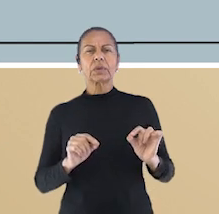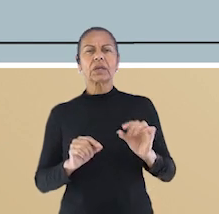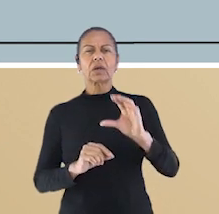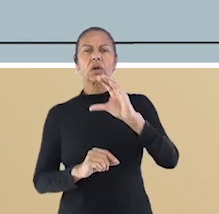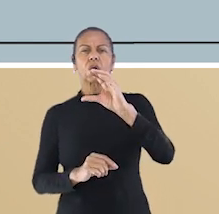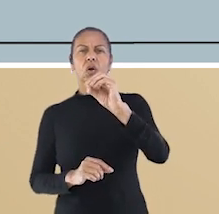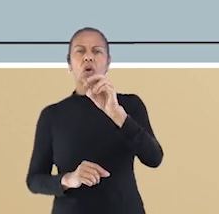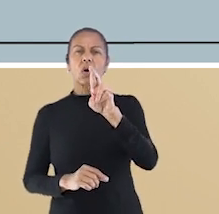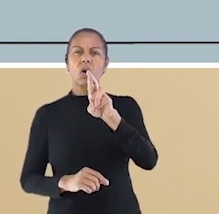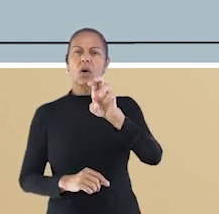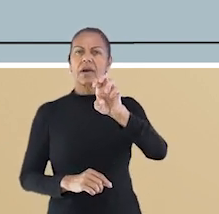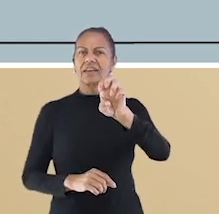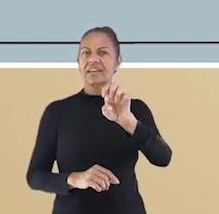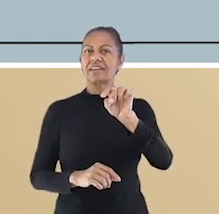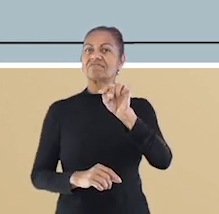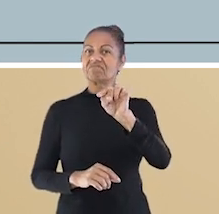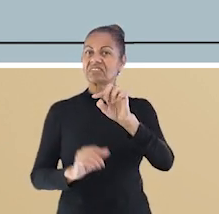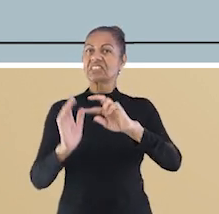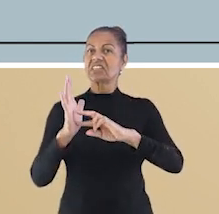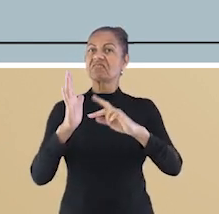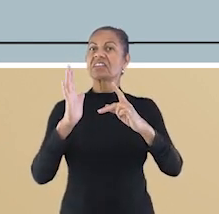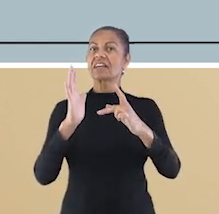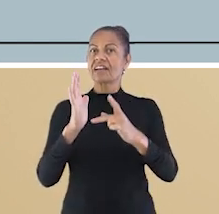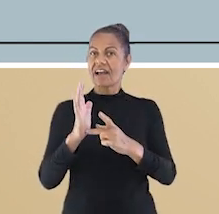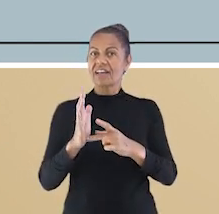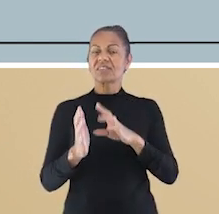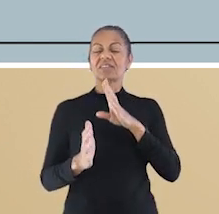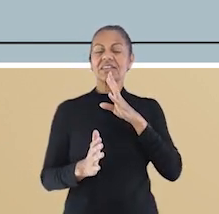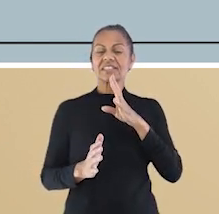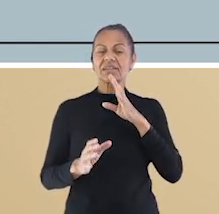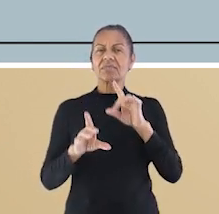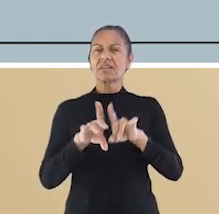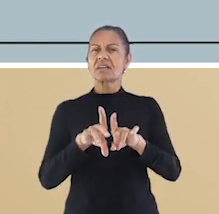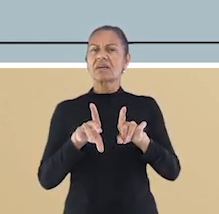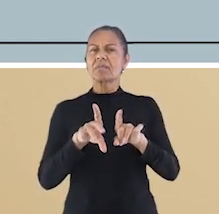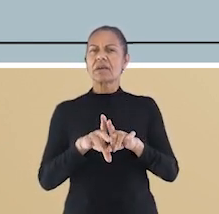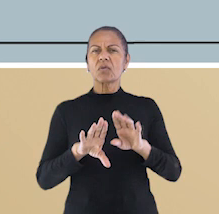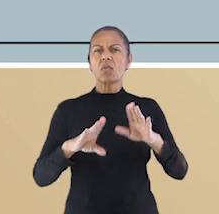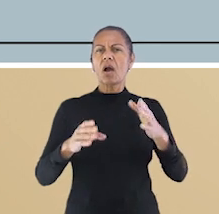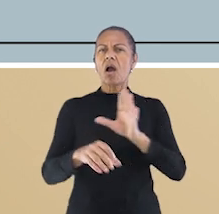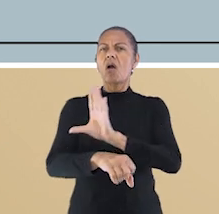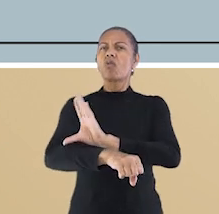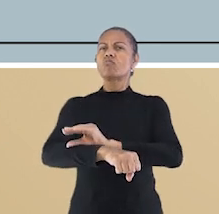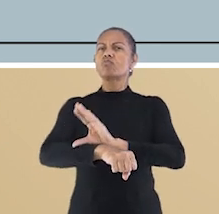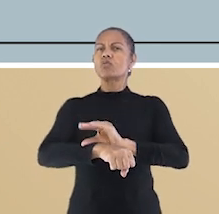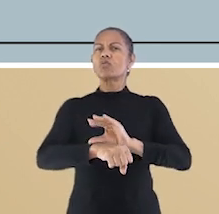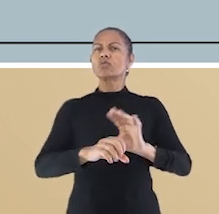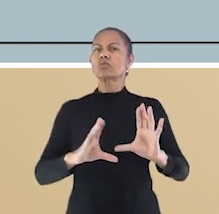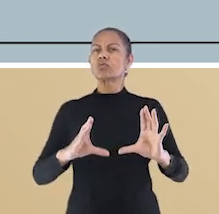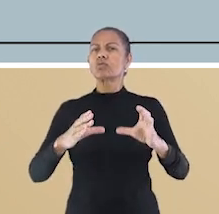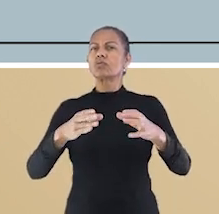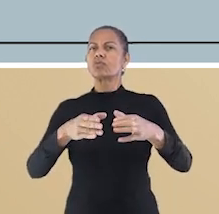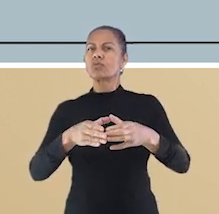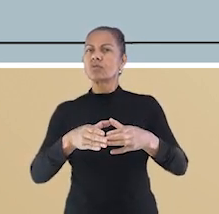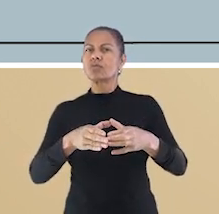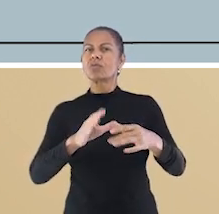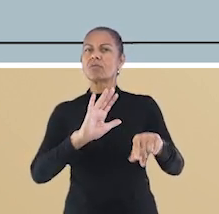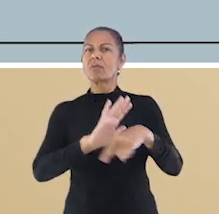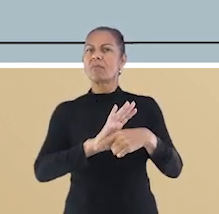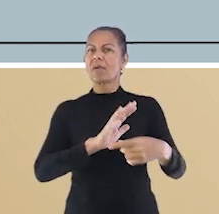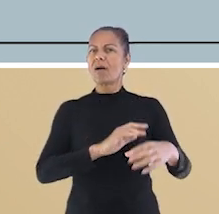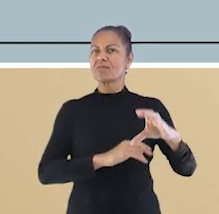core e quais músculos compõem essa região. Vimos sobre a coluna lombar e entendemos a importância de